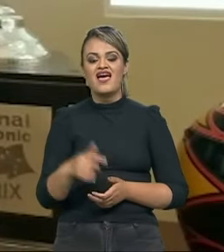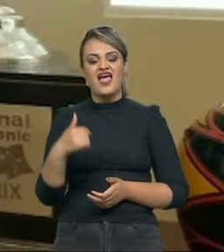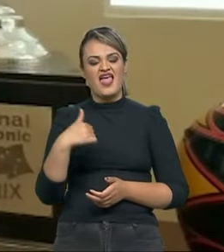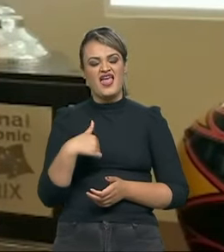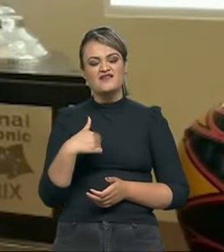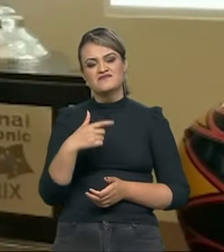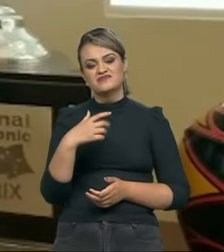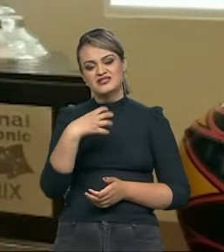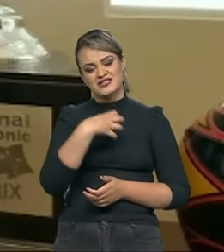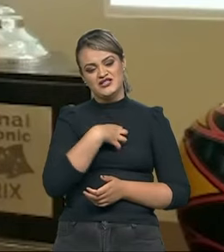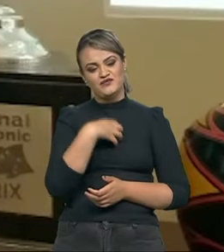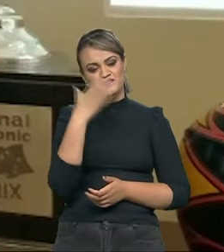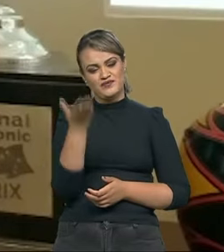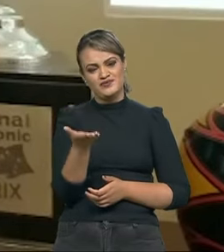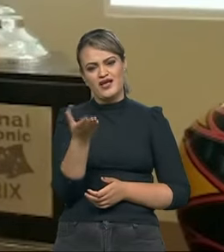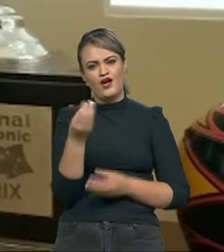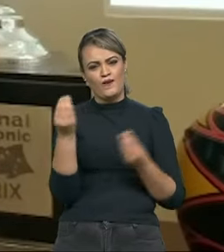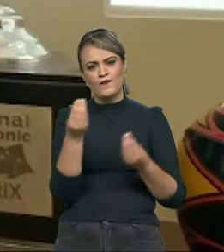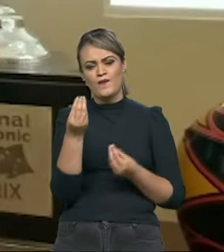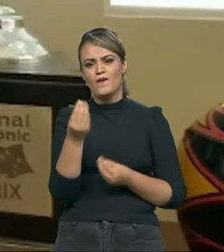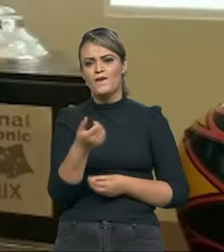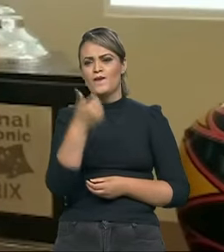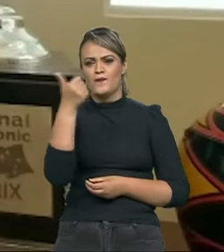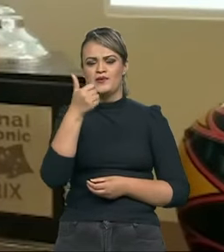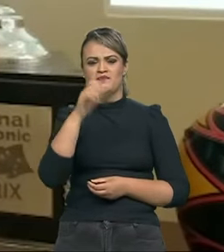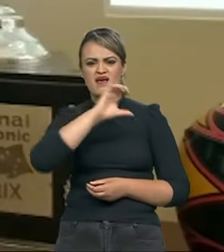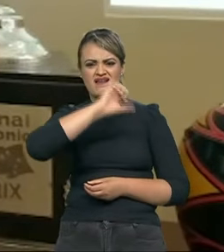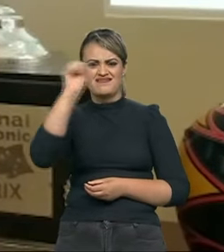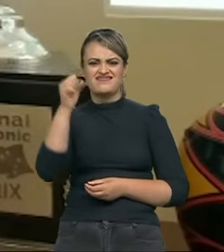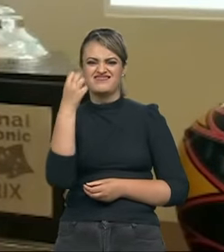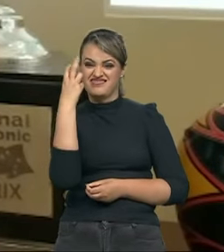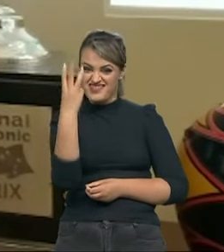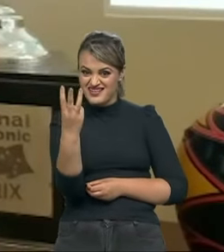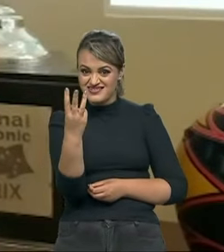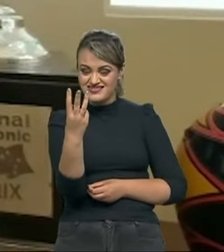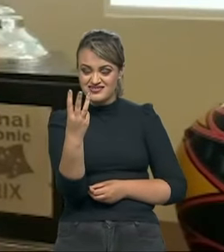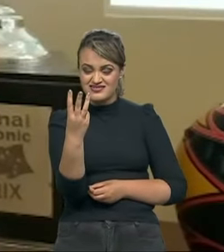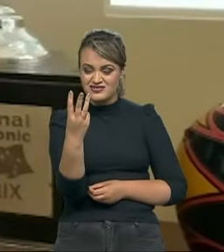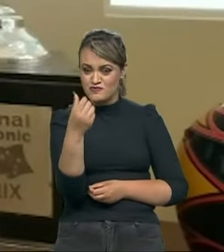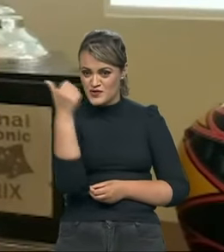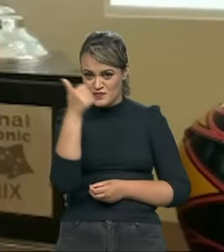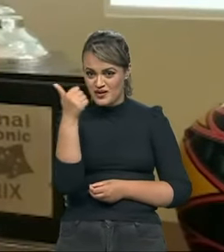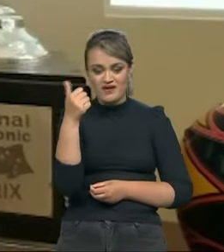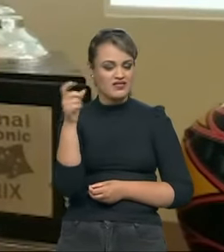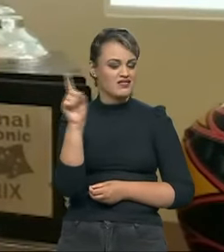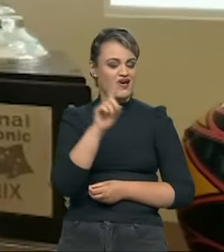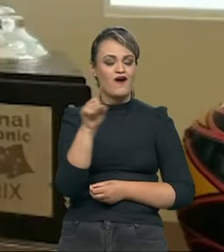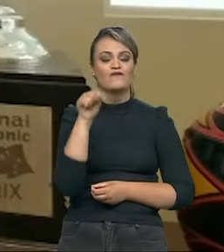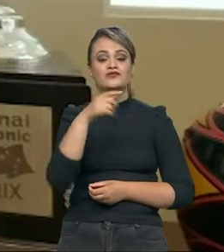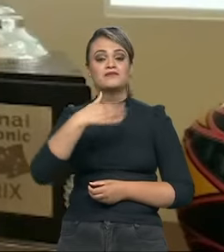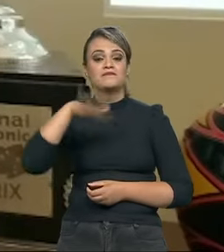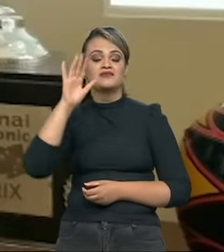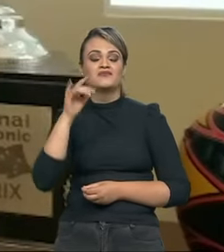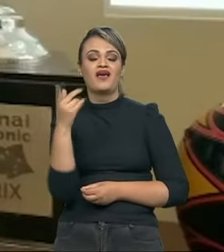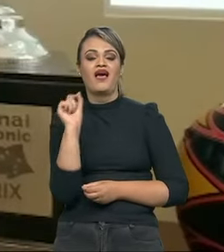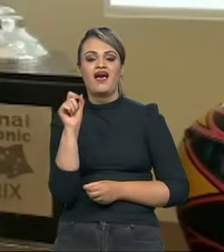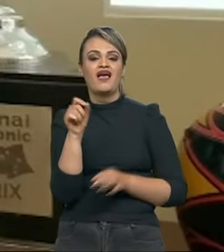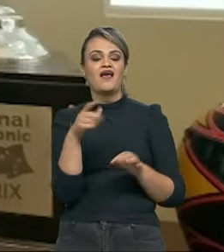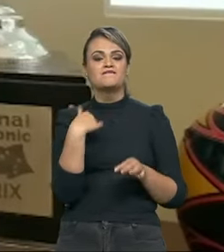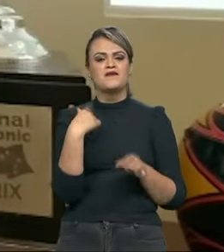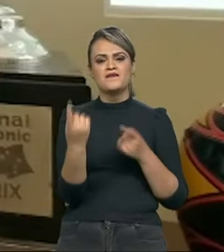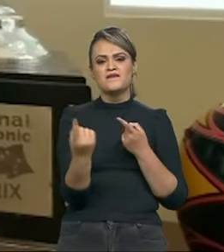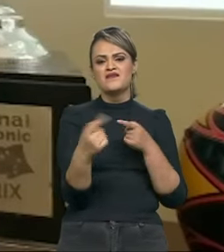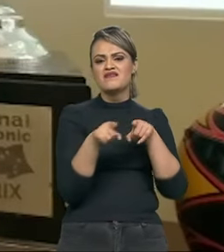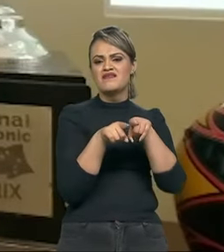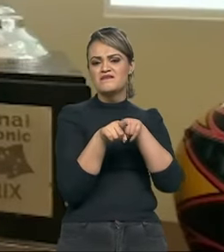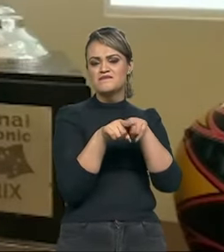mim, não foi só o primeiro tricampeão do mundo de Fórmula 1 que o Brasil teve. Você foi aquele irmão que o irmão